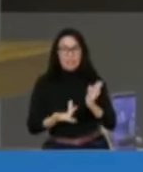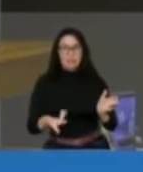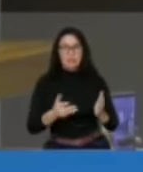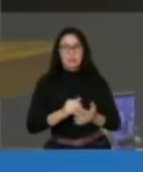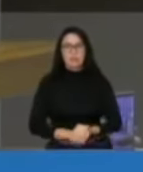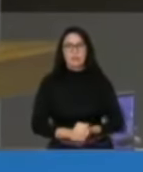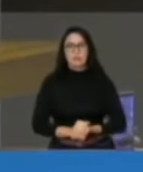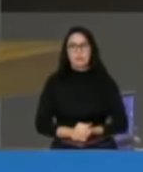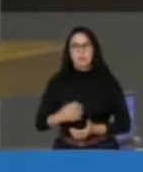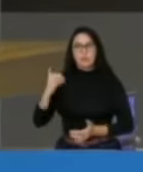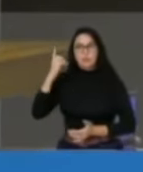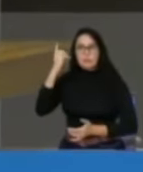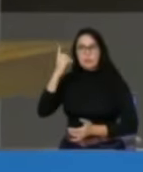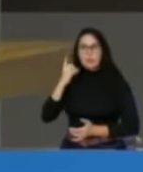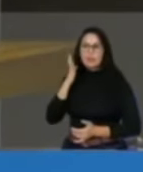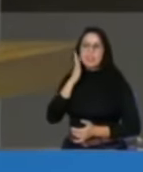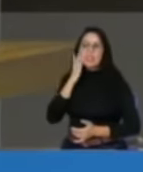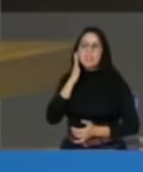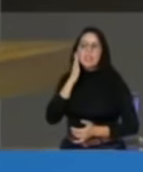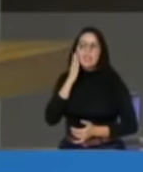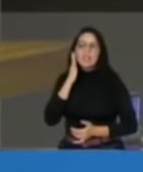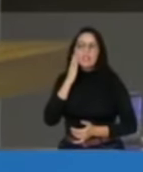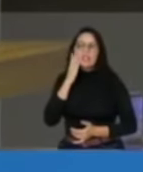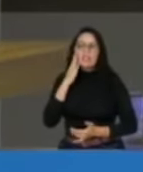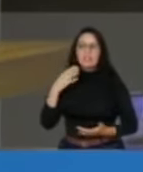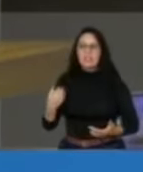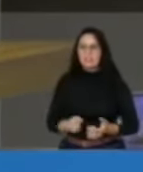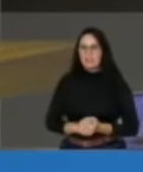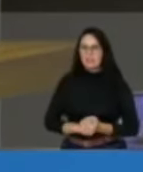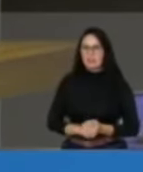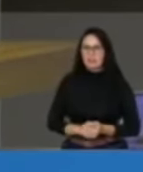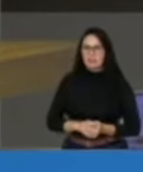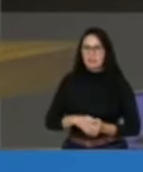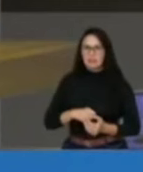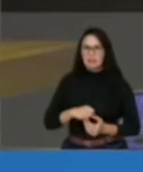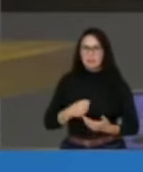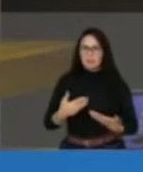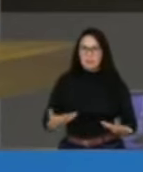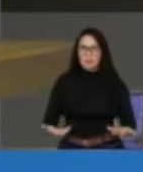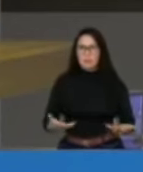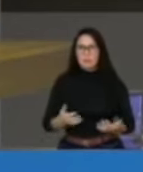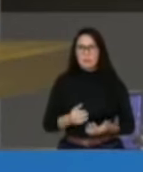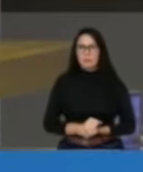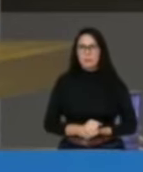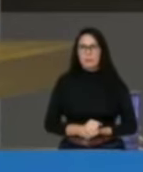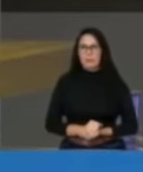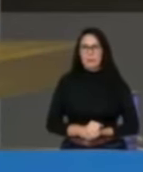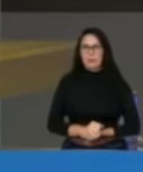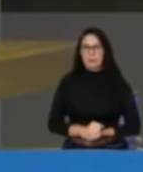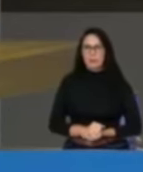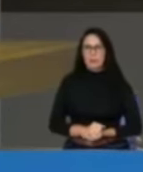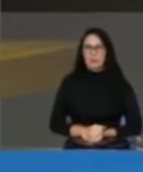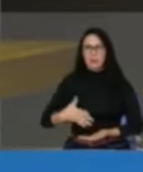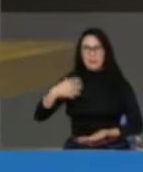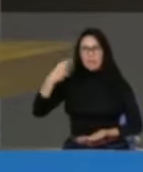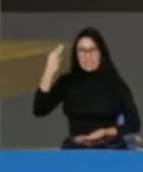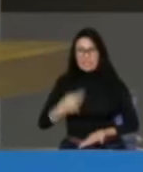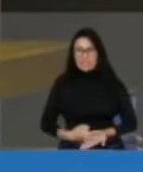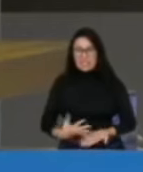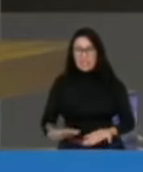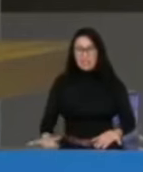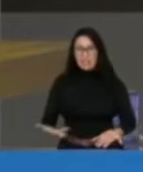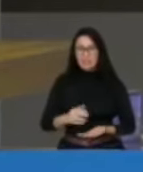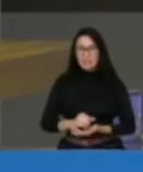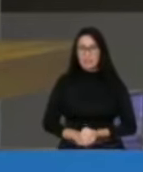deputado Arthur Lira e teço muitas críticas a ele e sou muito correto na forma como me refiro tanto